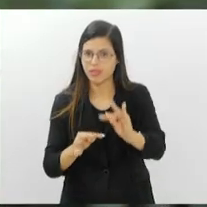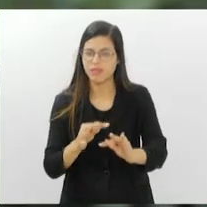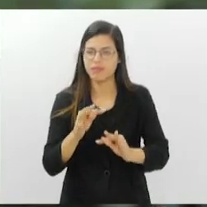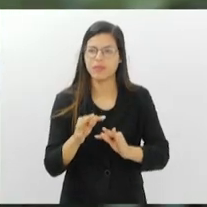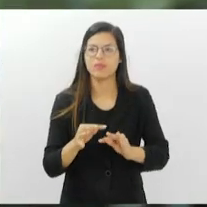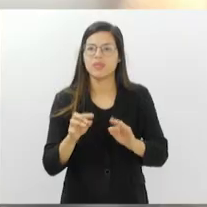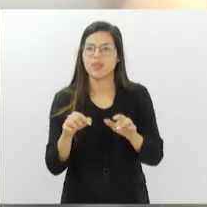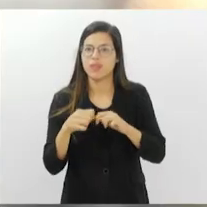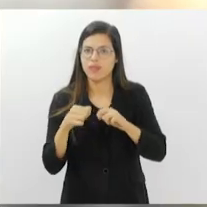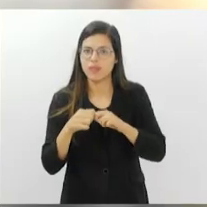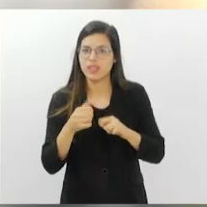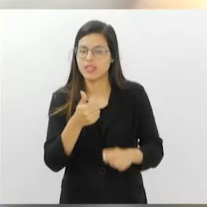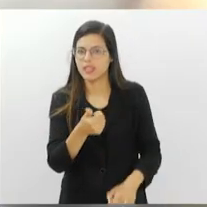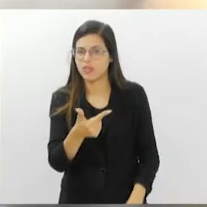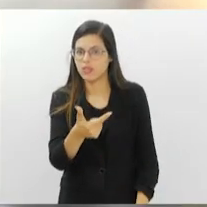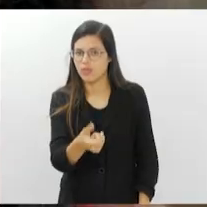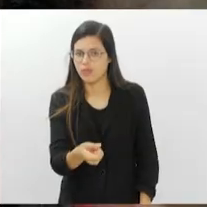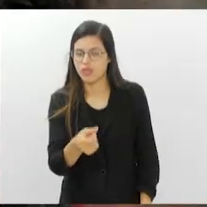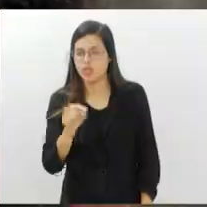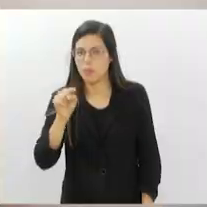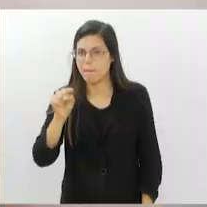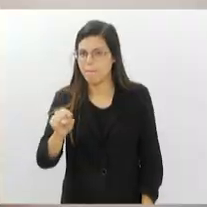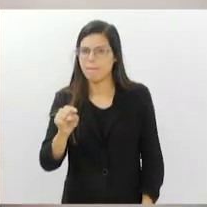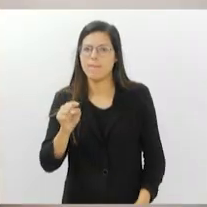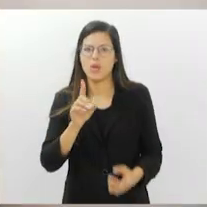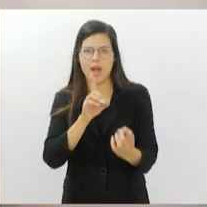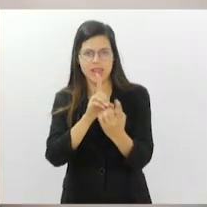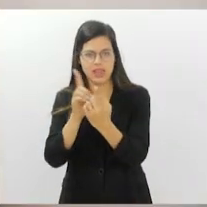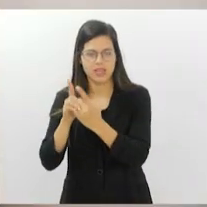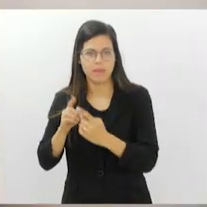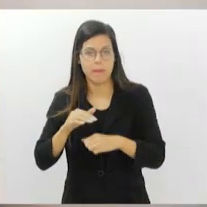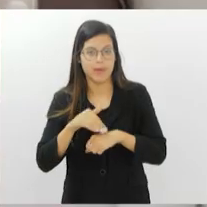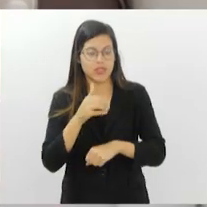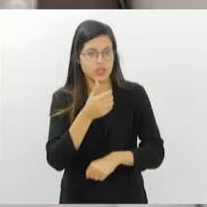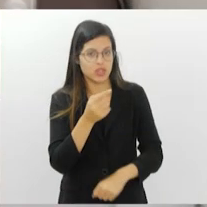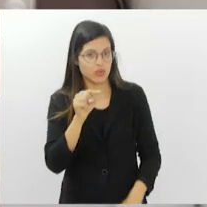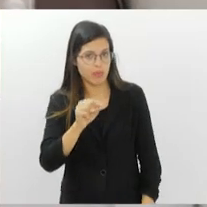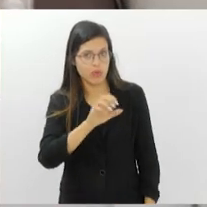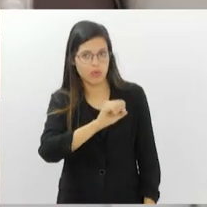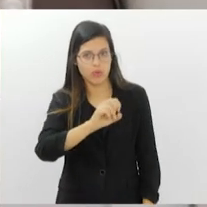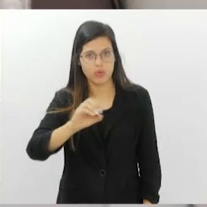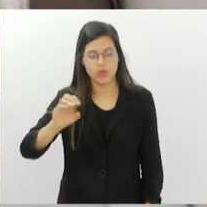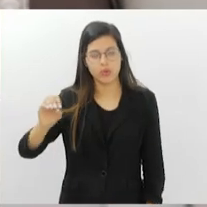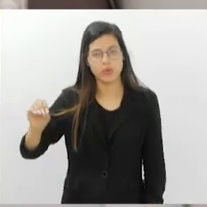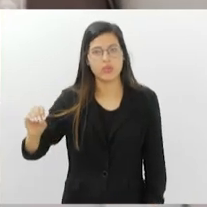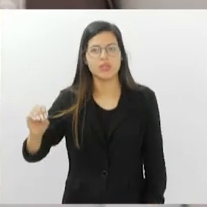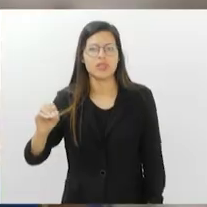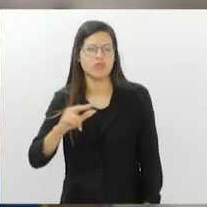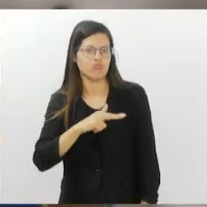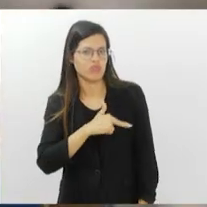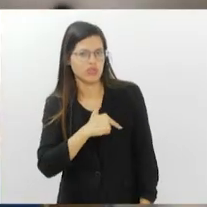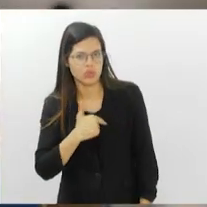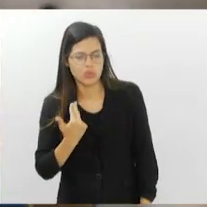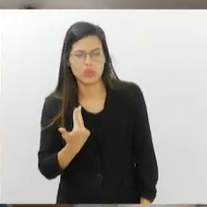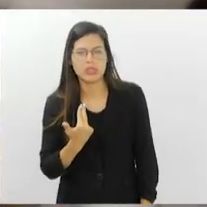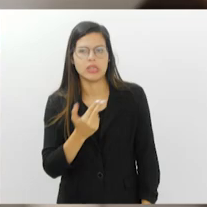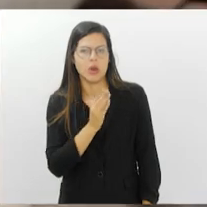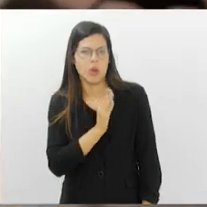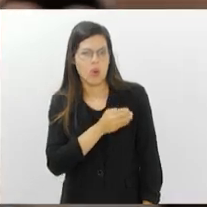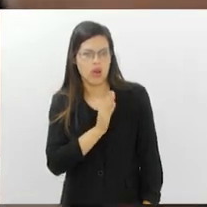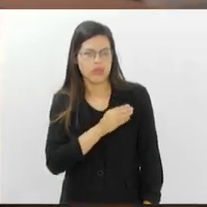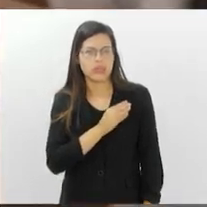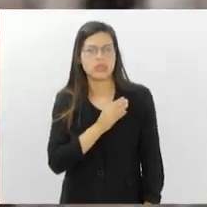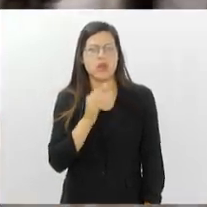aproximadamente 120 mil atendimentos e mais de 1.800 procedimentos, como cirurgias cardíacas,